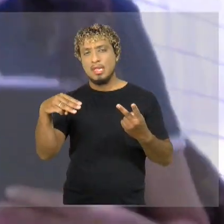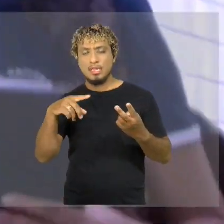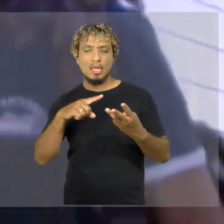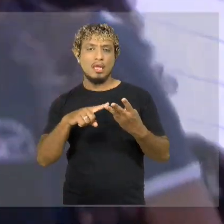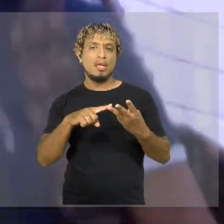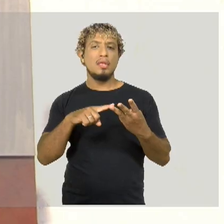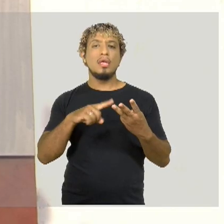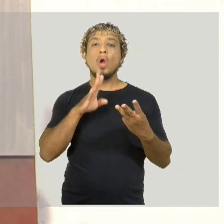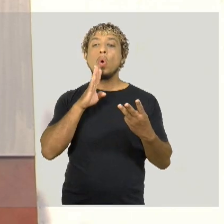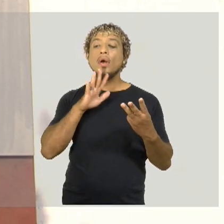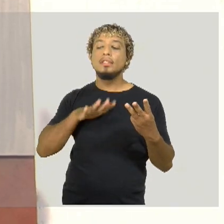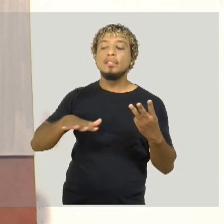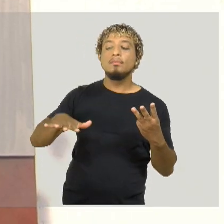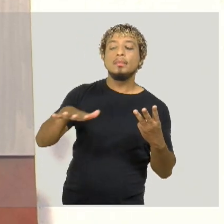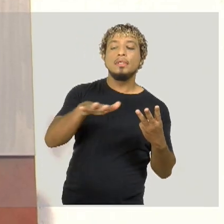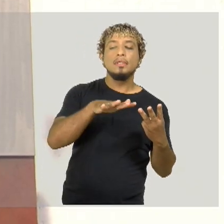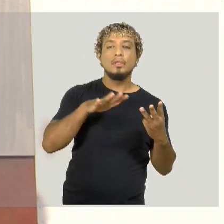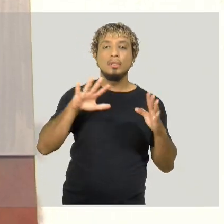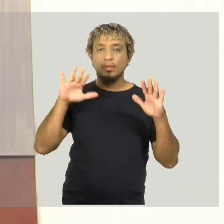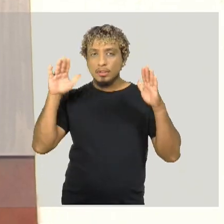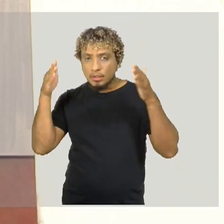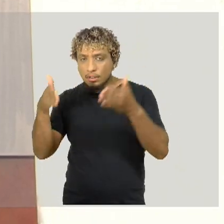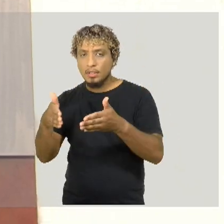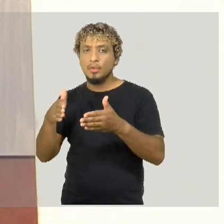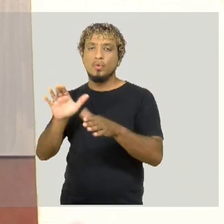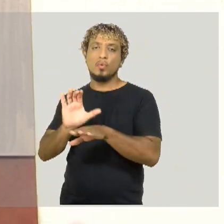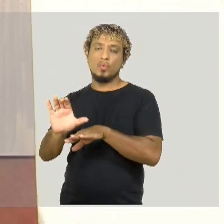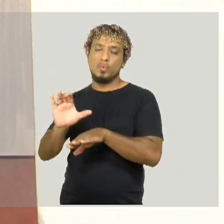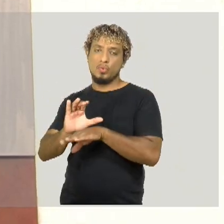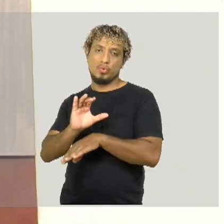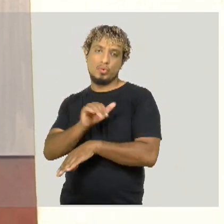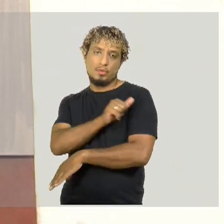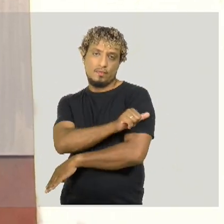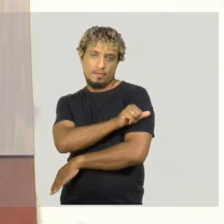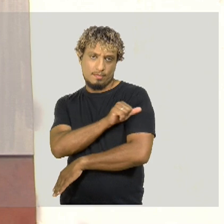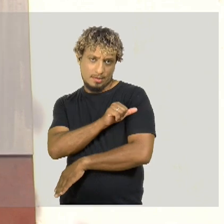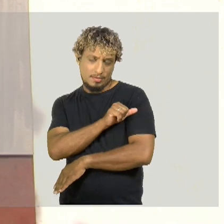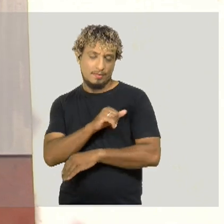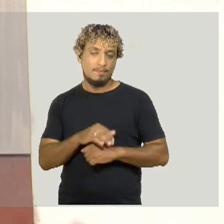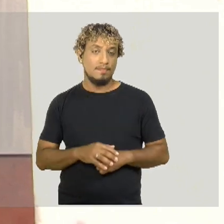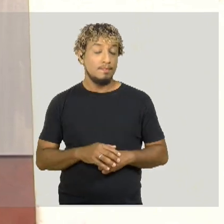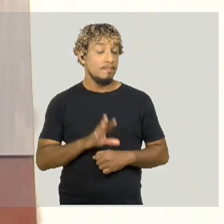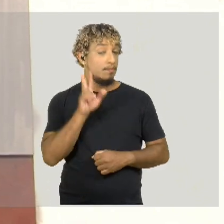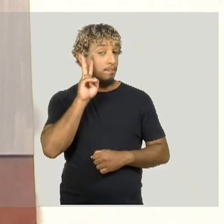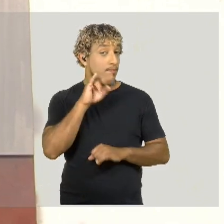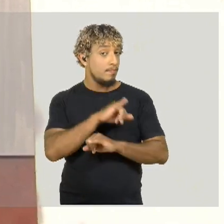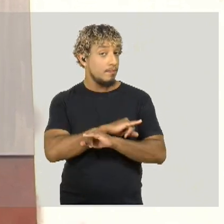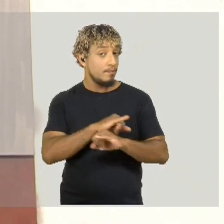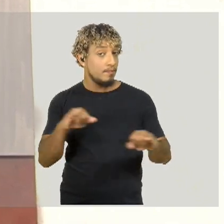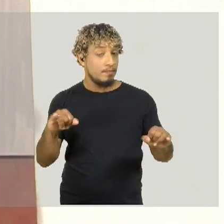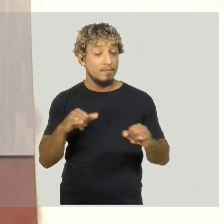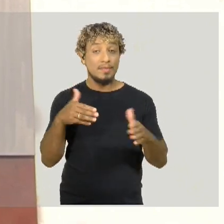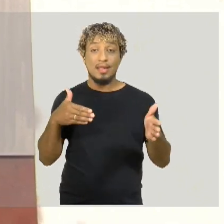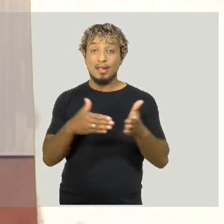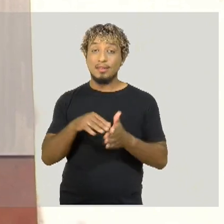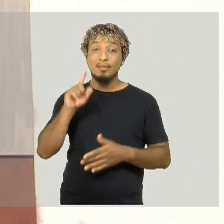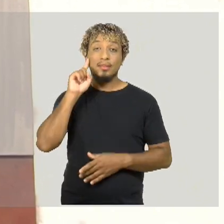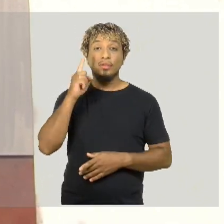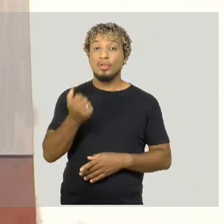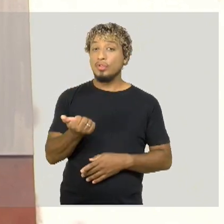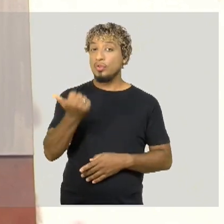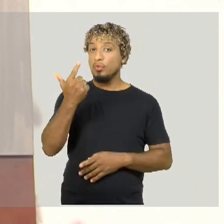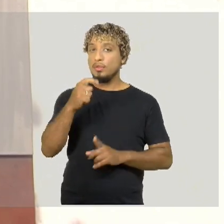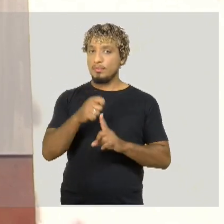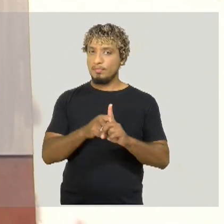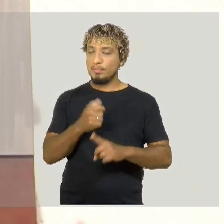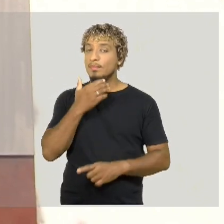e conhecimentos específicos para o curso de enfermagem. Lembrando que as inscrições para o processo seletivo vão até o dia 12